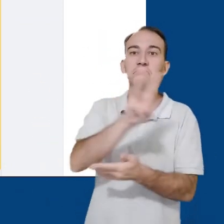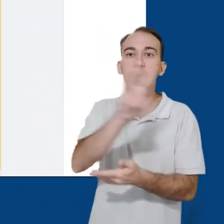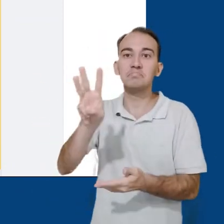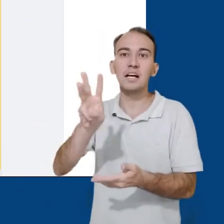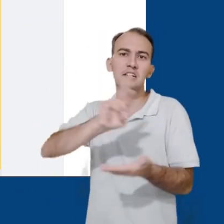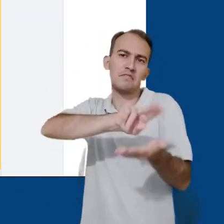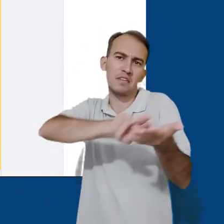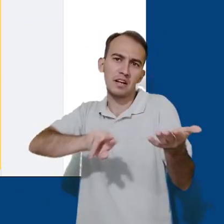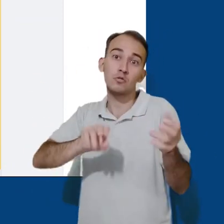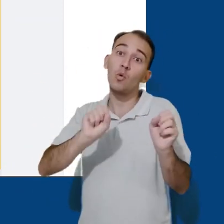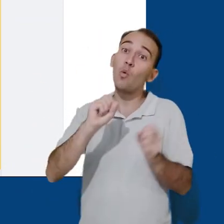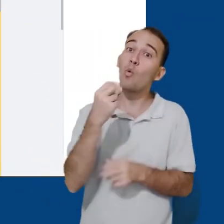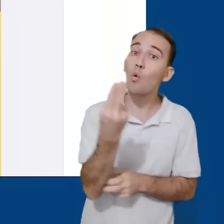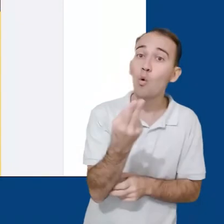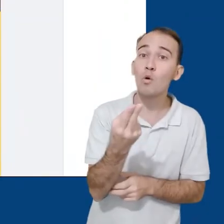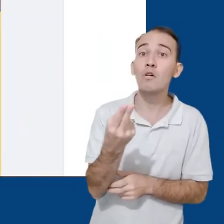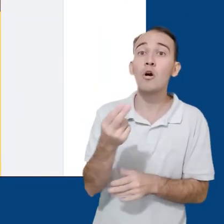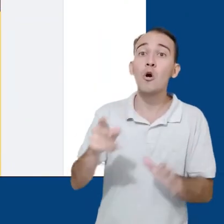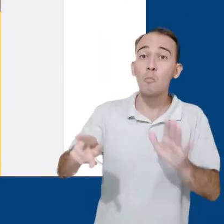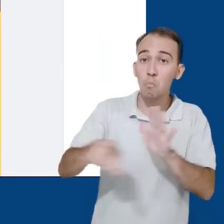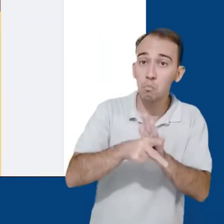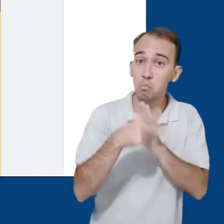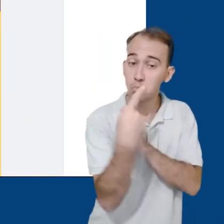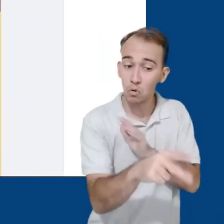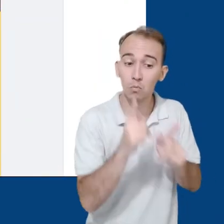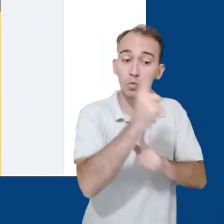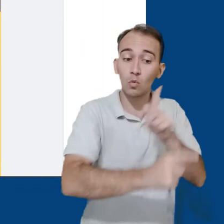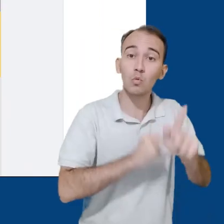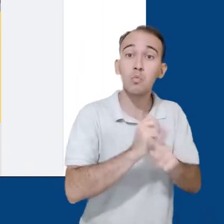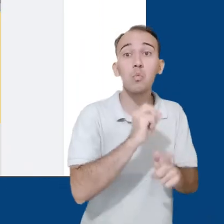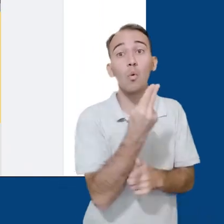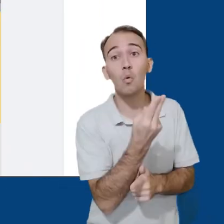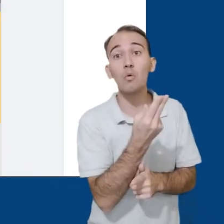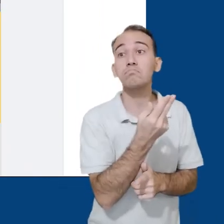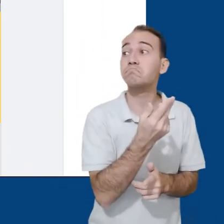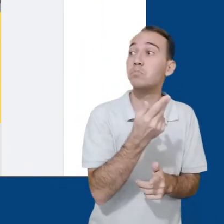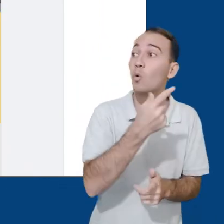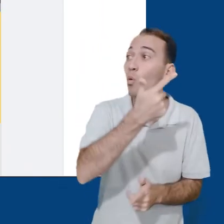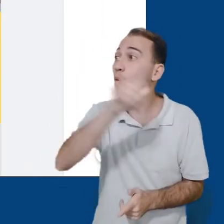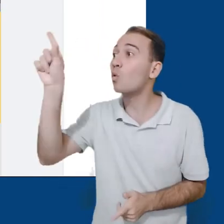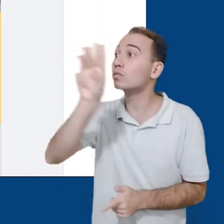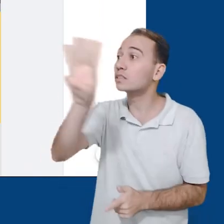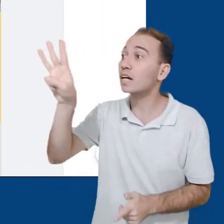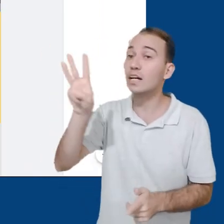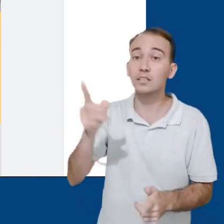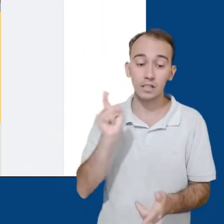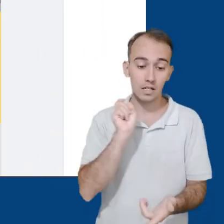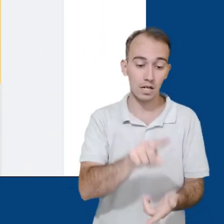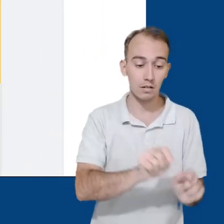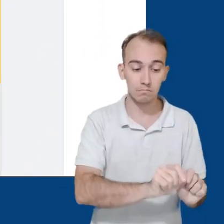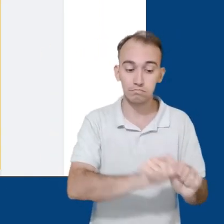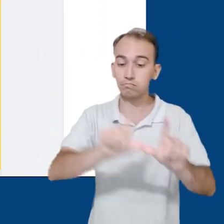ou redirecionamentos para sites externos. Todas as páginas criadas geram links na barra superior do site.